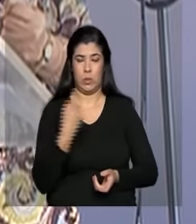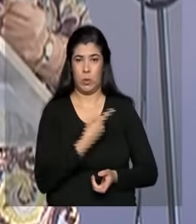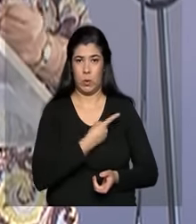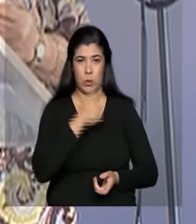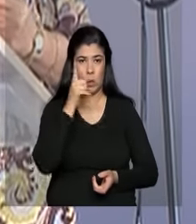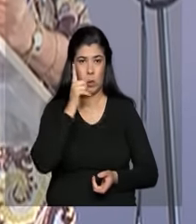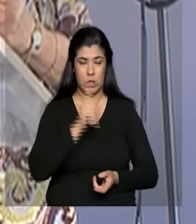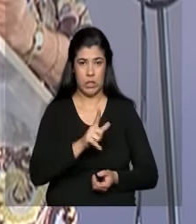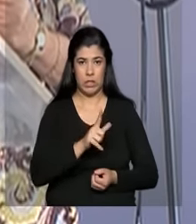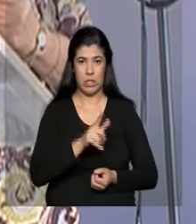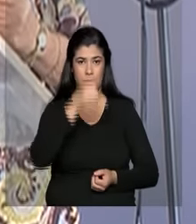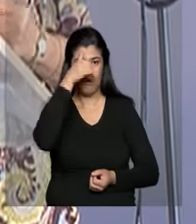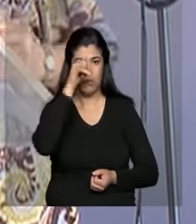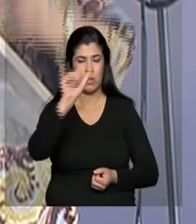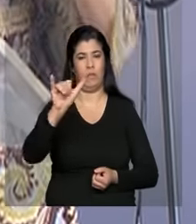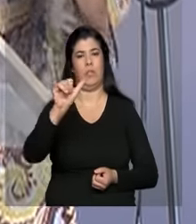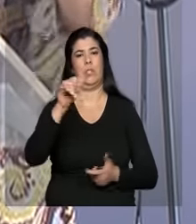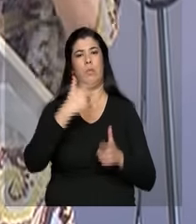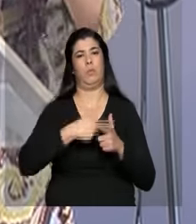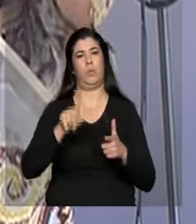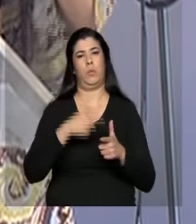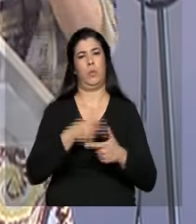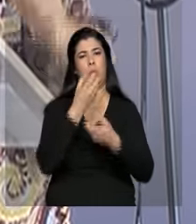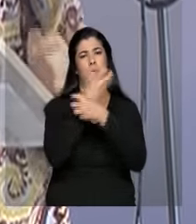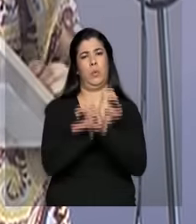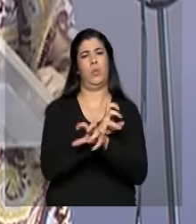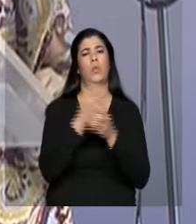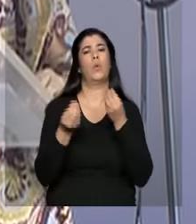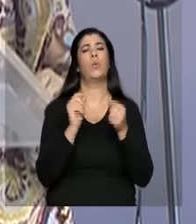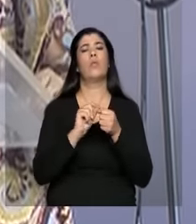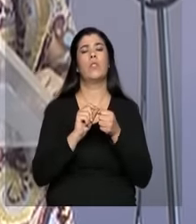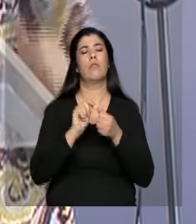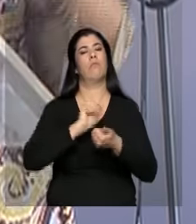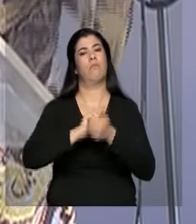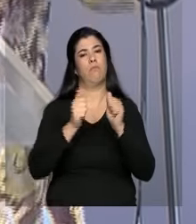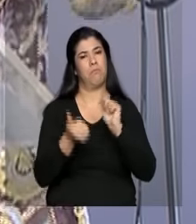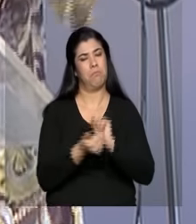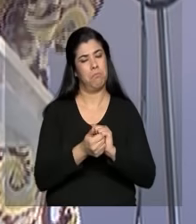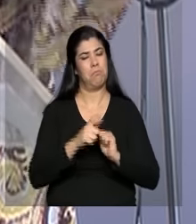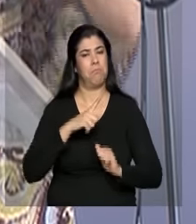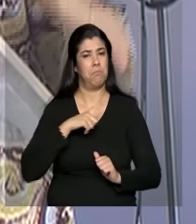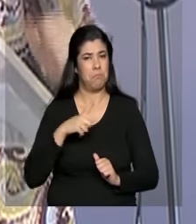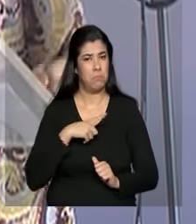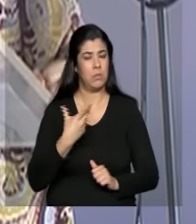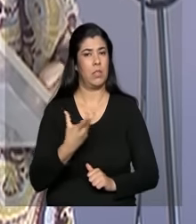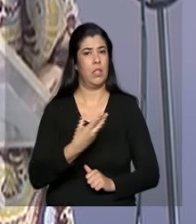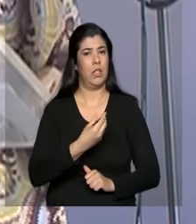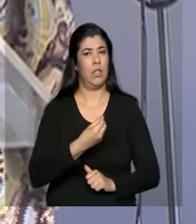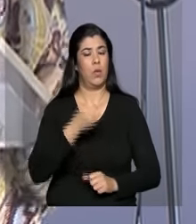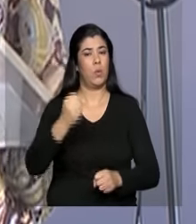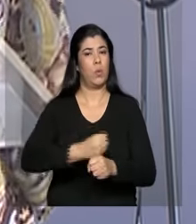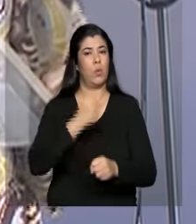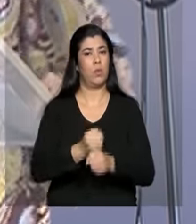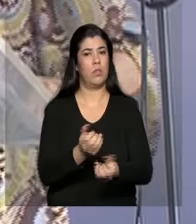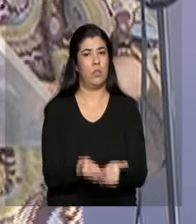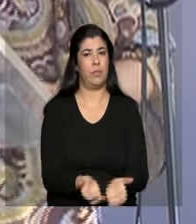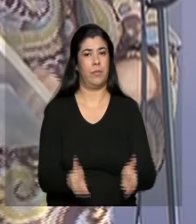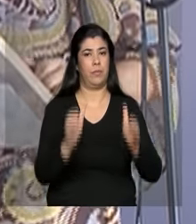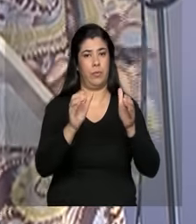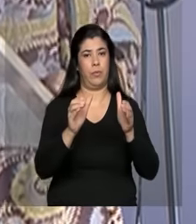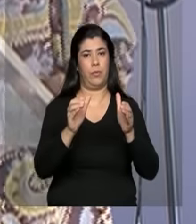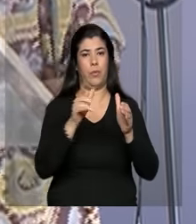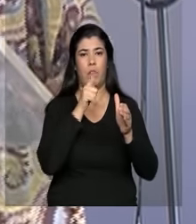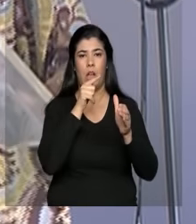controla a seca, a gente pode conviver com ela. A gente pode fazer cisterna. Por isso que eu